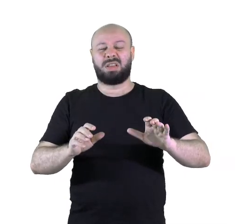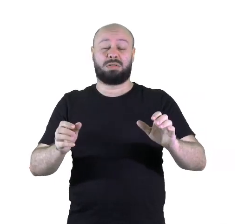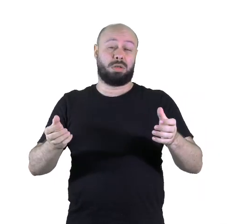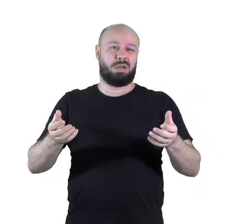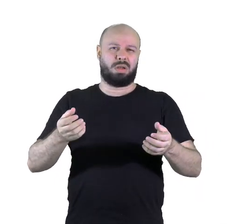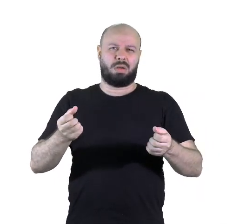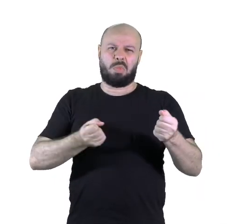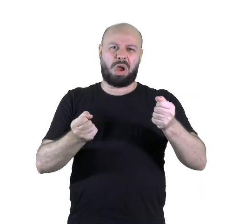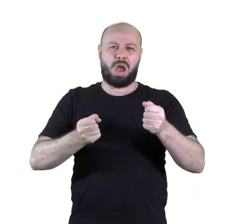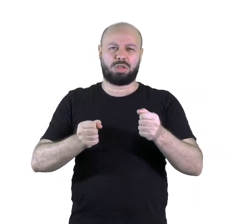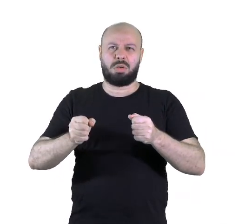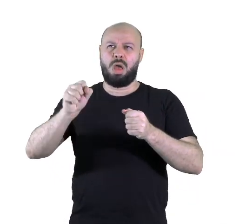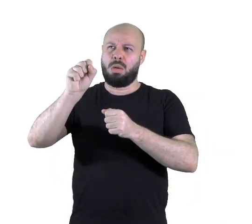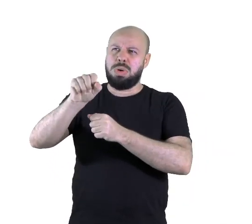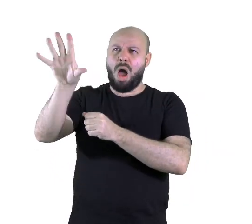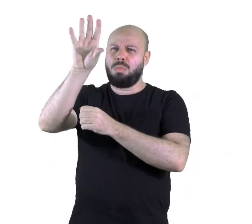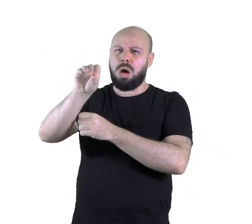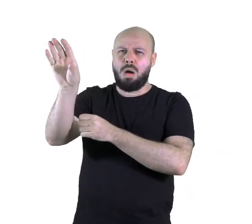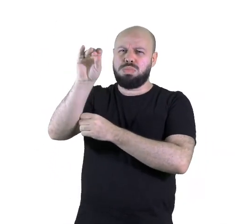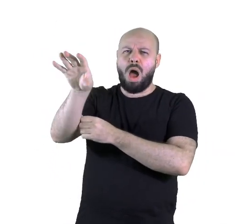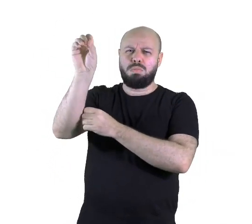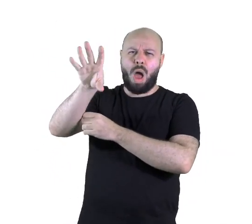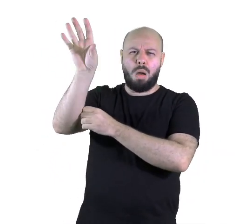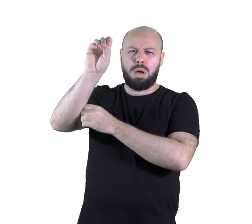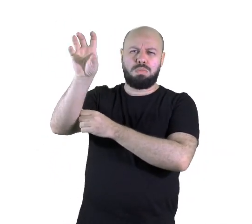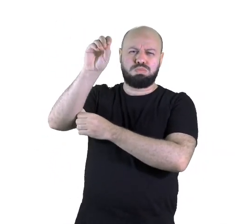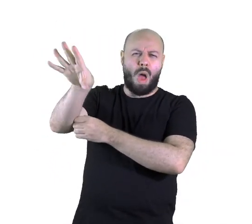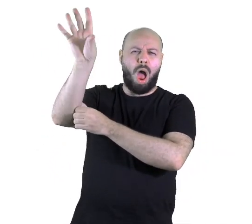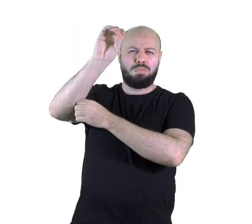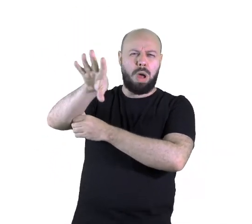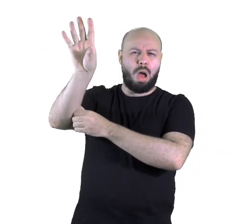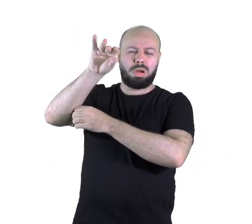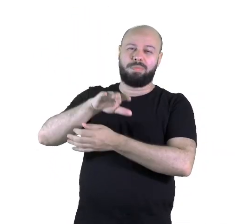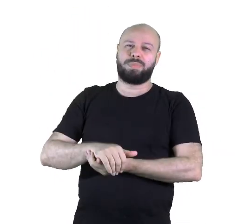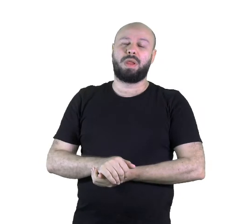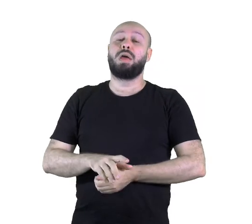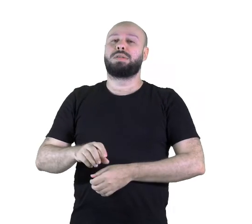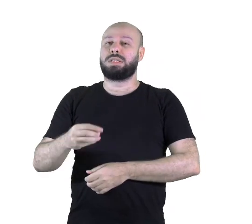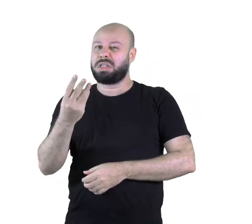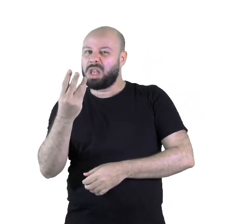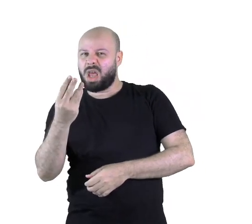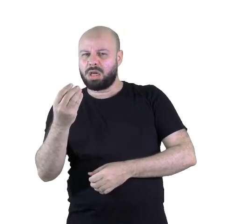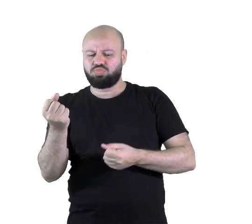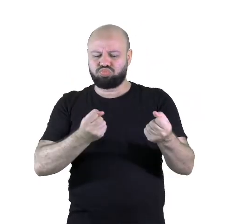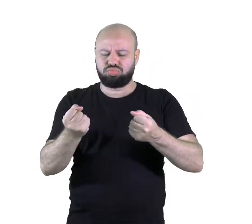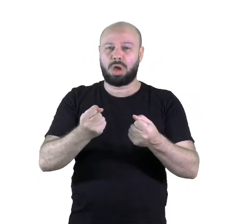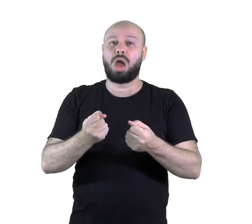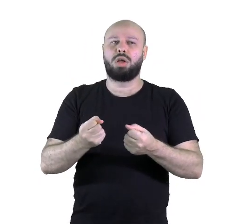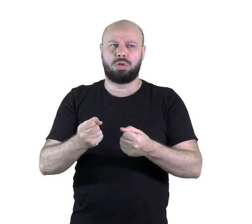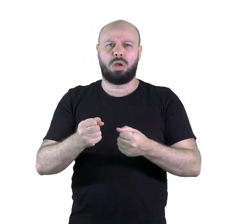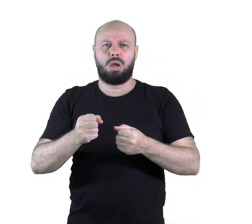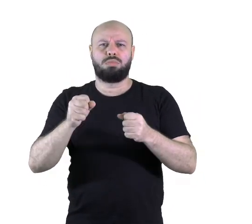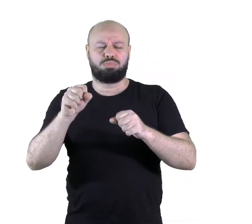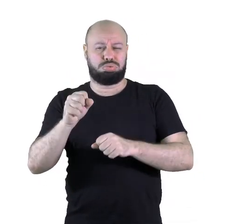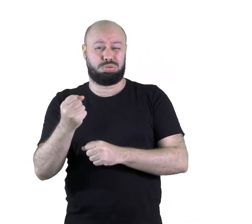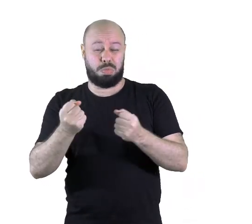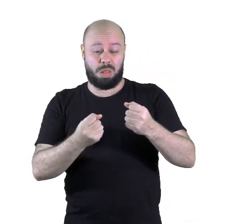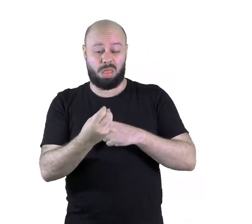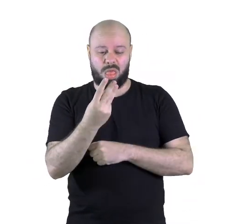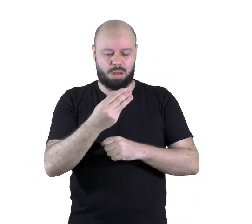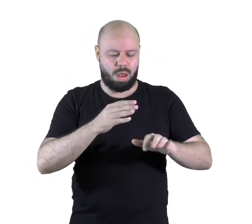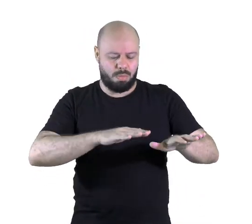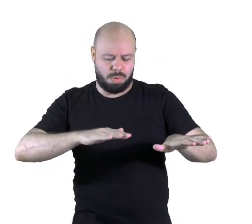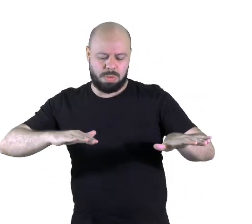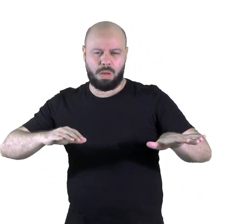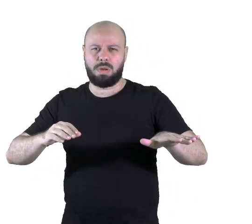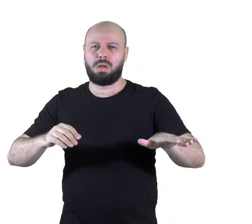colocar três carros, o máximo, eu acho ainda muito, três carros de som ligados ao mesmo